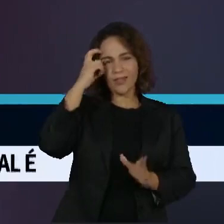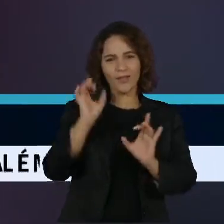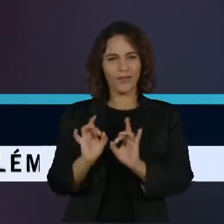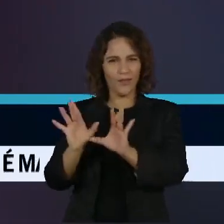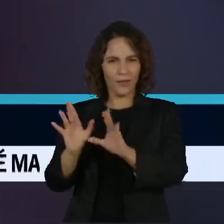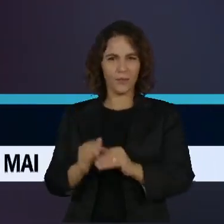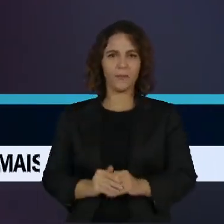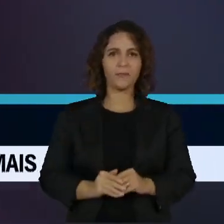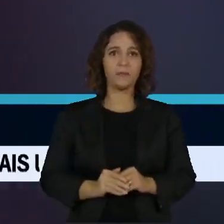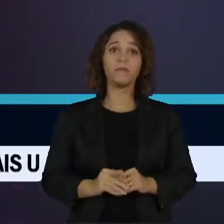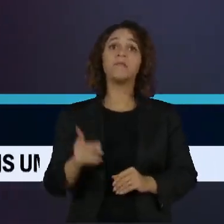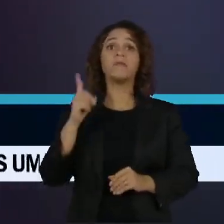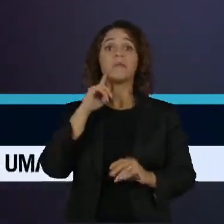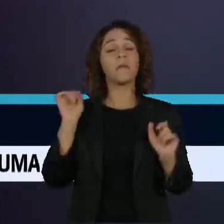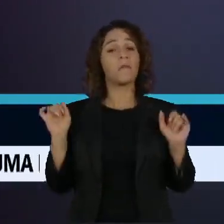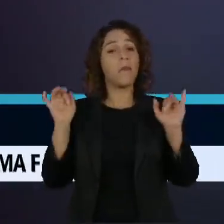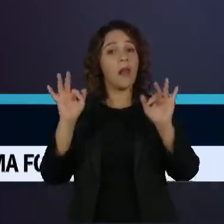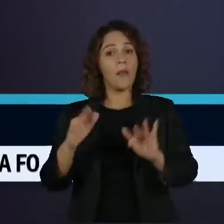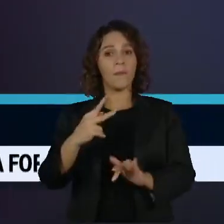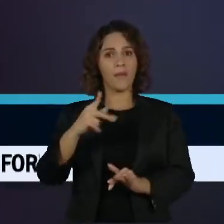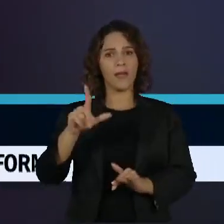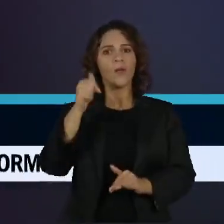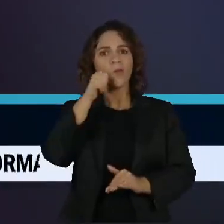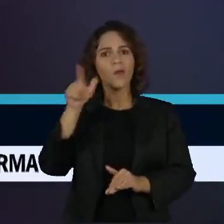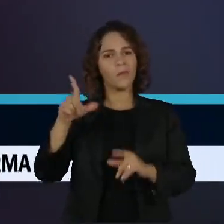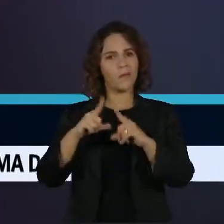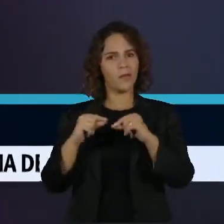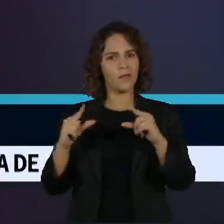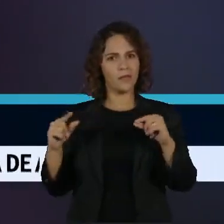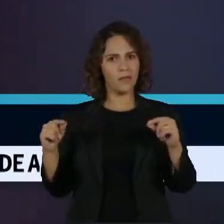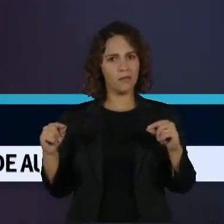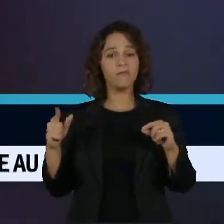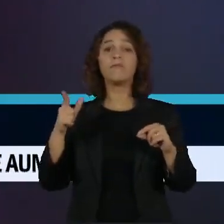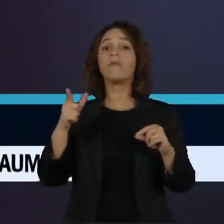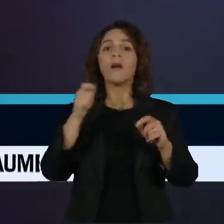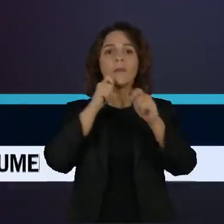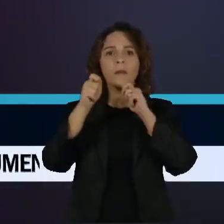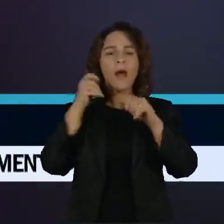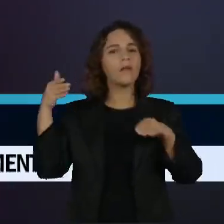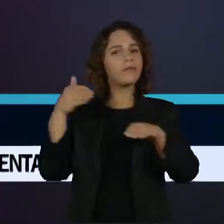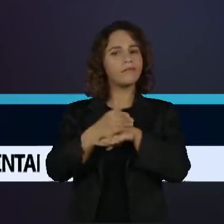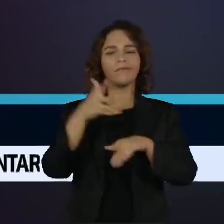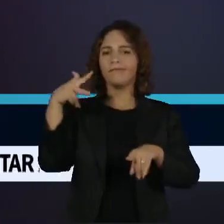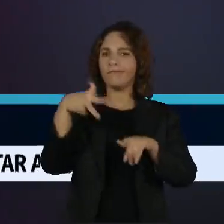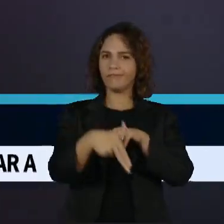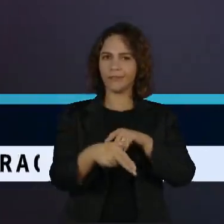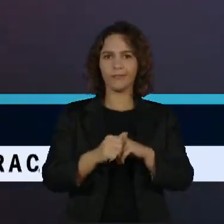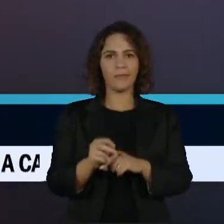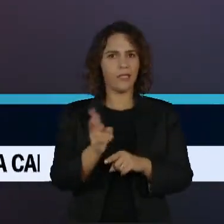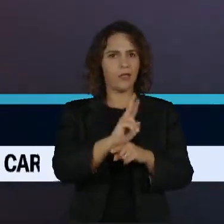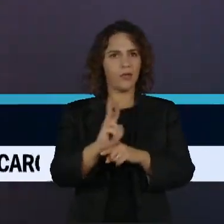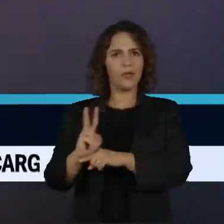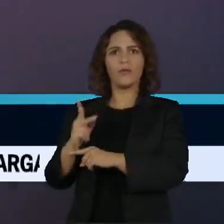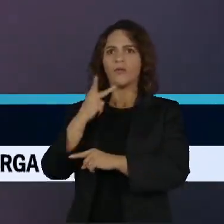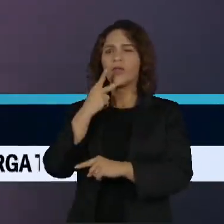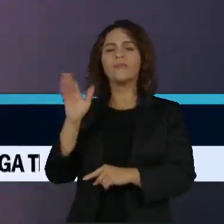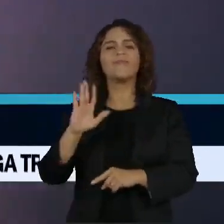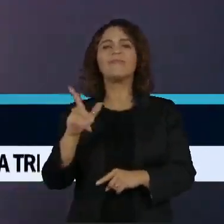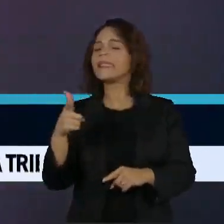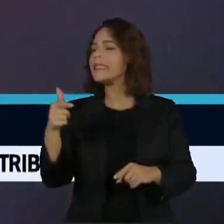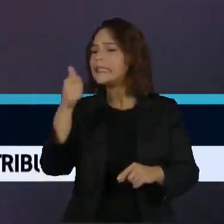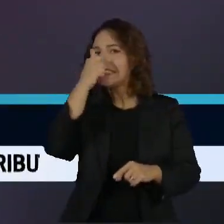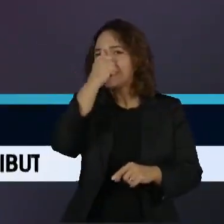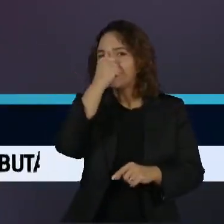encontro distrital do PL Mulher aconteceu em Brasília e foi vetado à imprensa. Seguranças do evento alegaram que não havia espaço